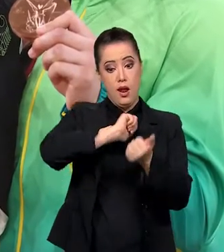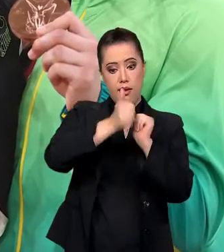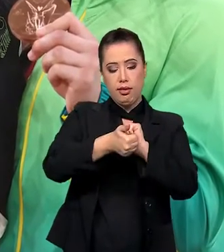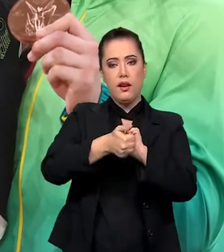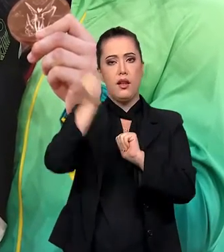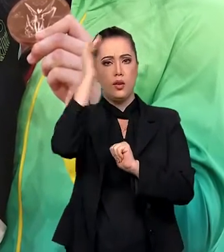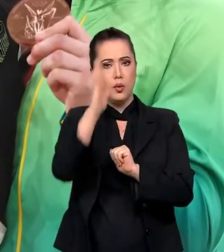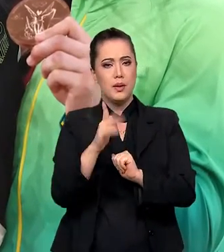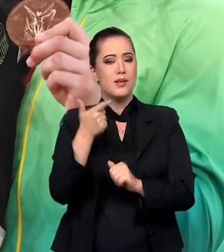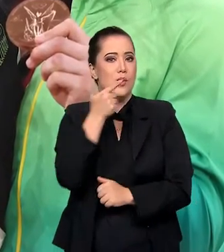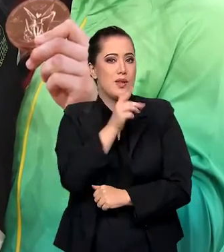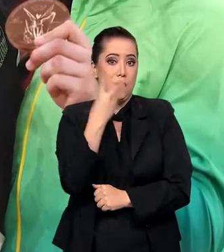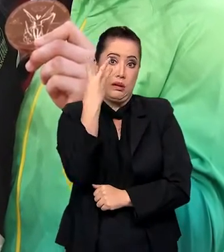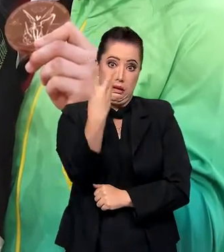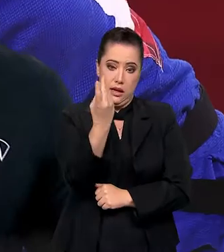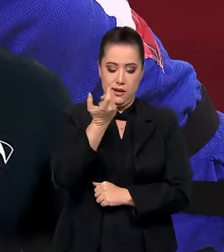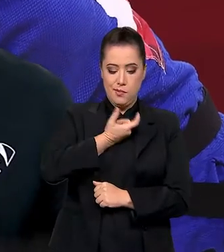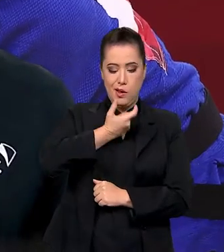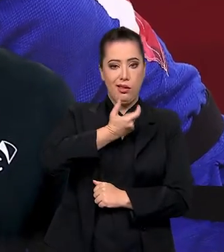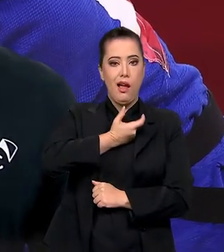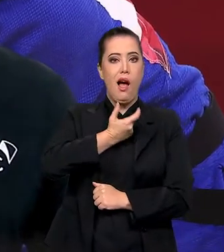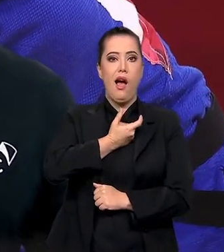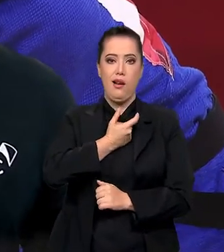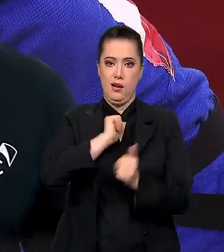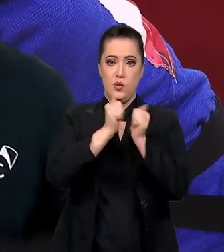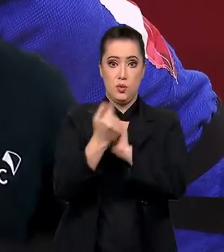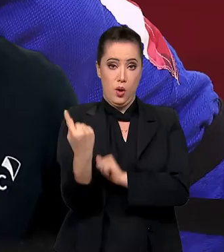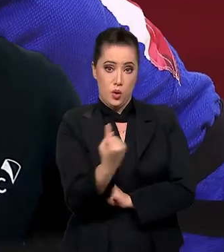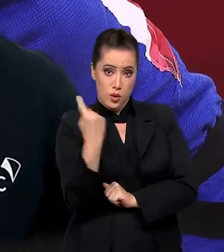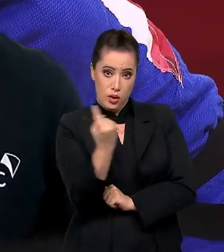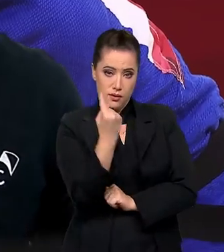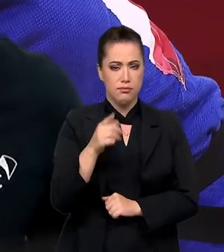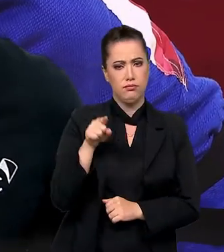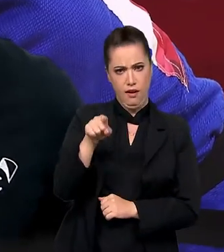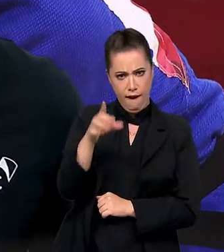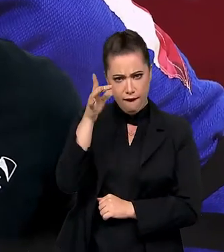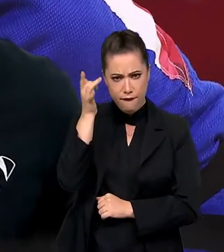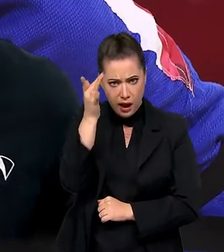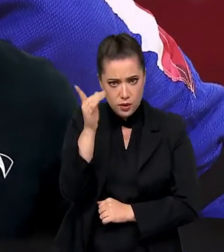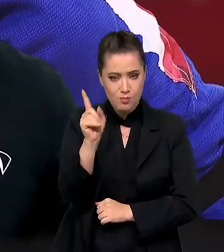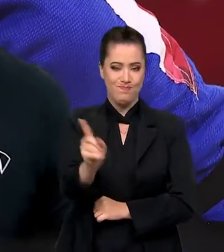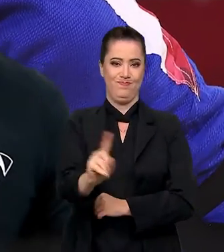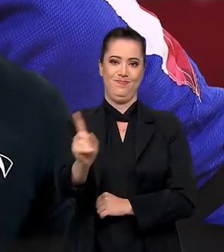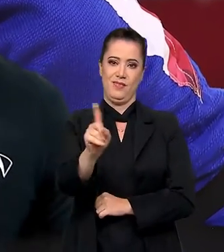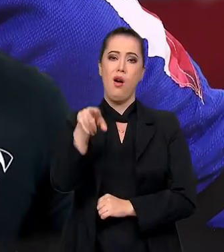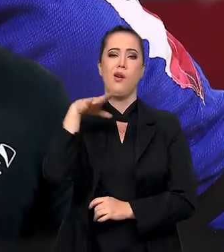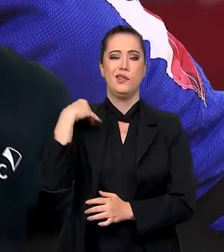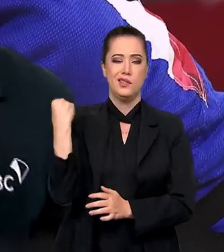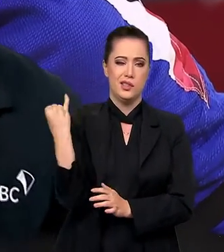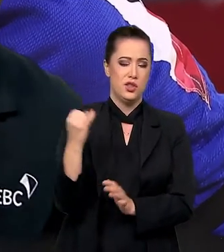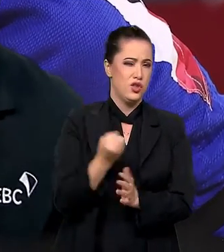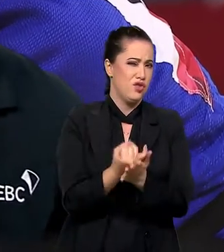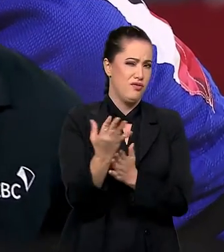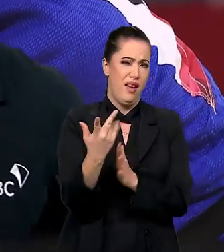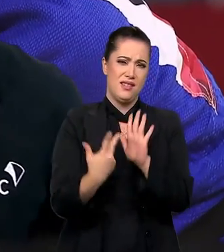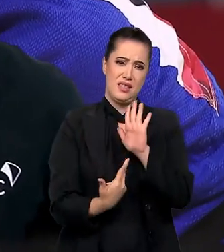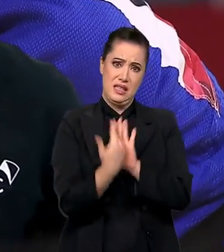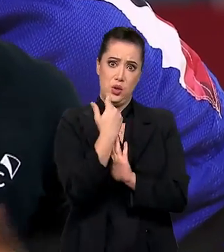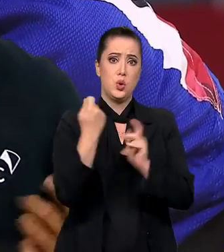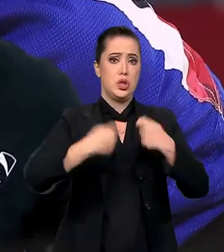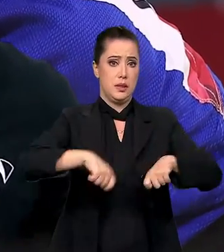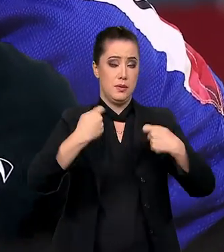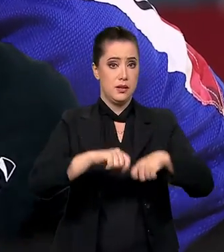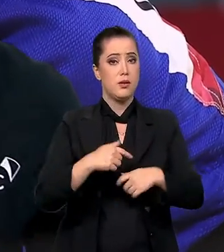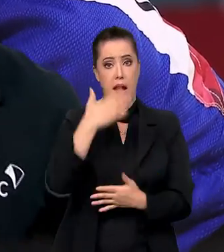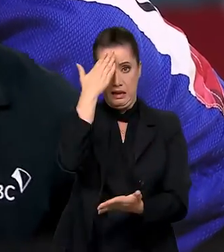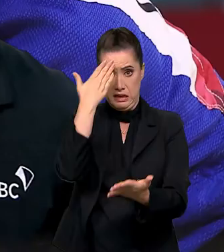em um esporte individual pro nosso país. E olha, não foi fácil, viu? A vida como lutadora já rendeu a ela várias cirurgias.